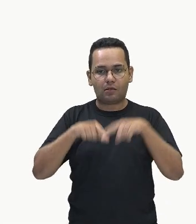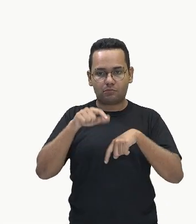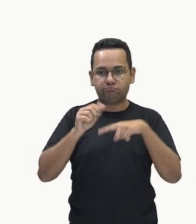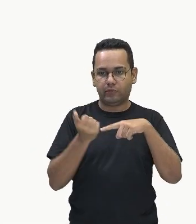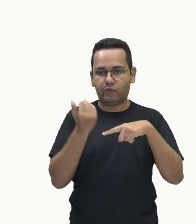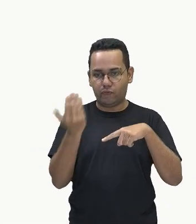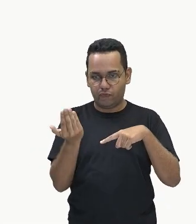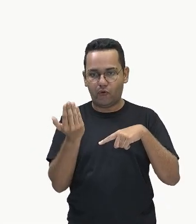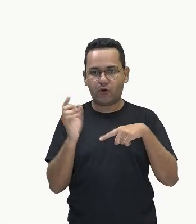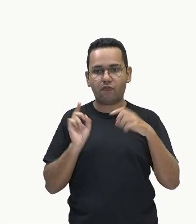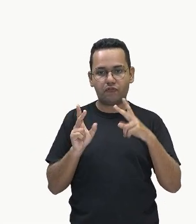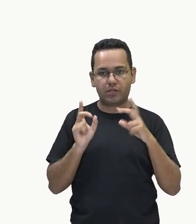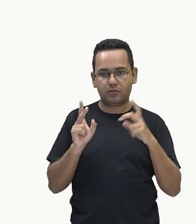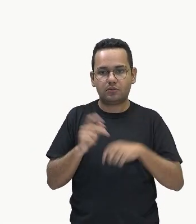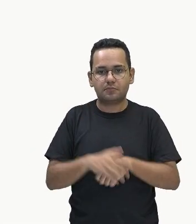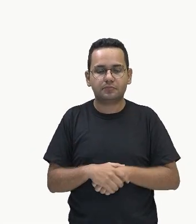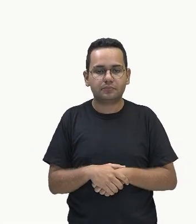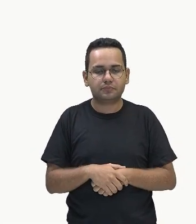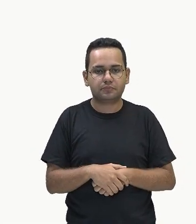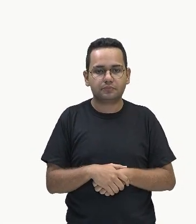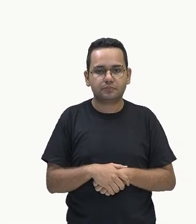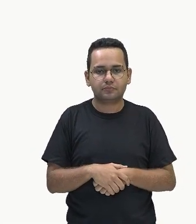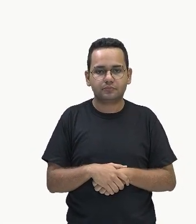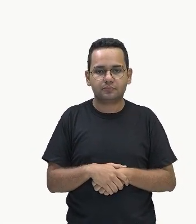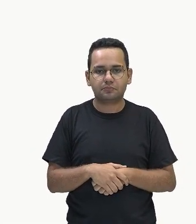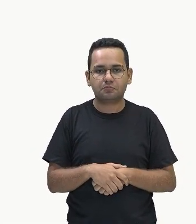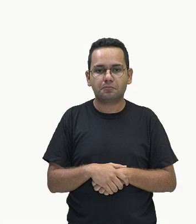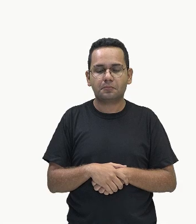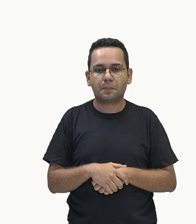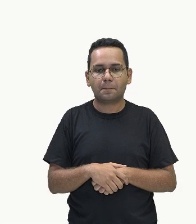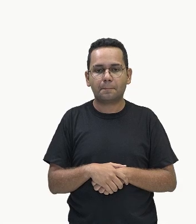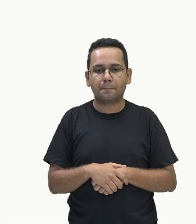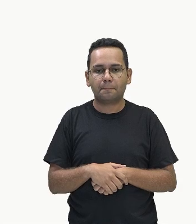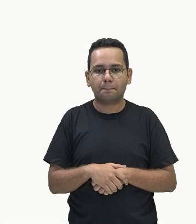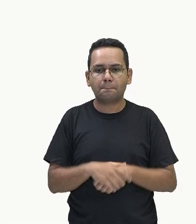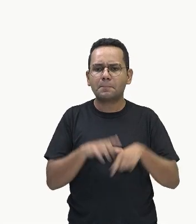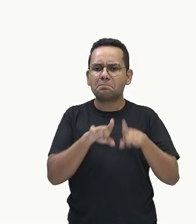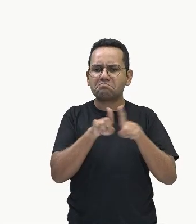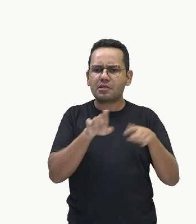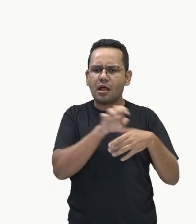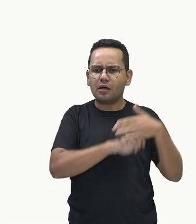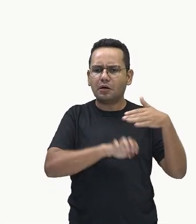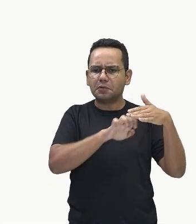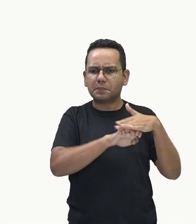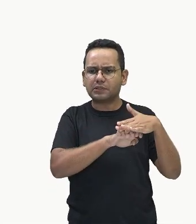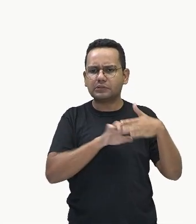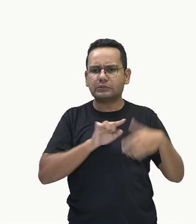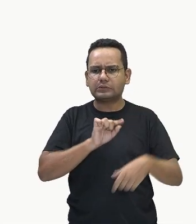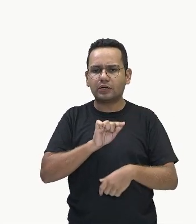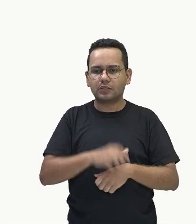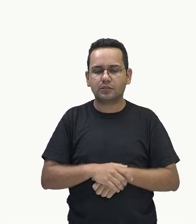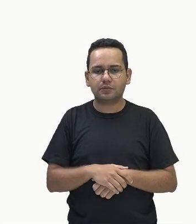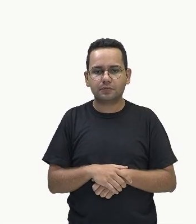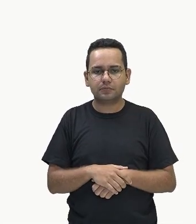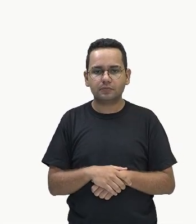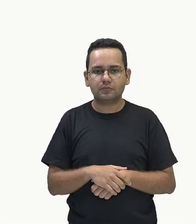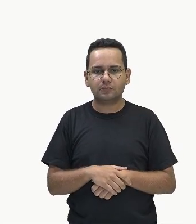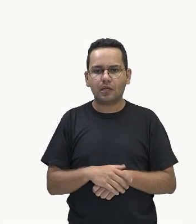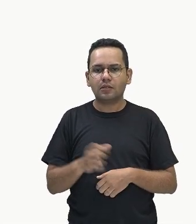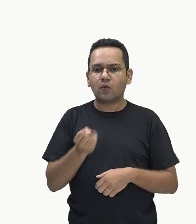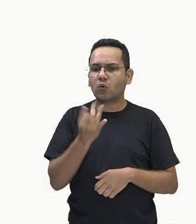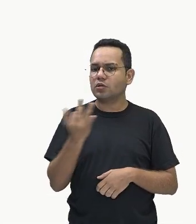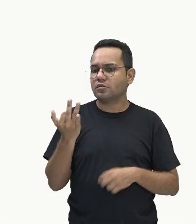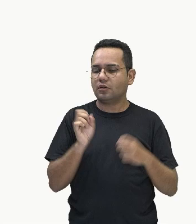empresa. E essa empresa, olha, quanto que ela, né, efetuou de exportação?